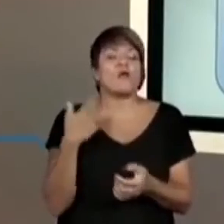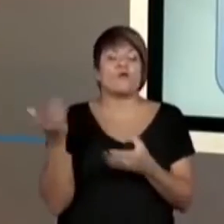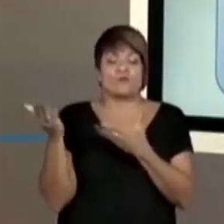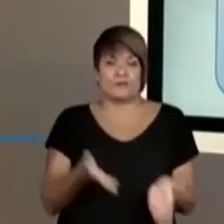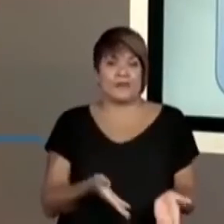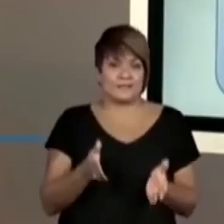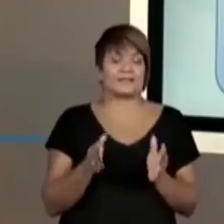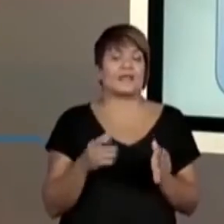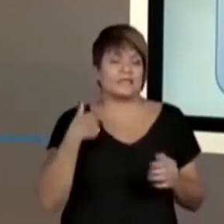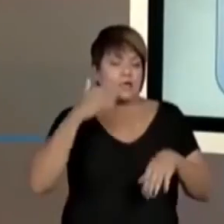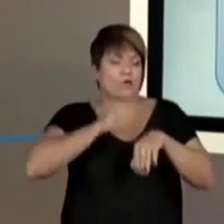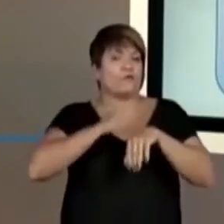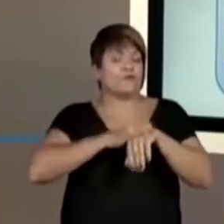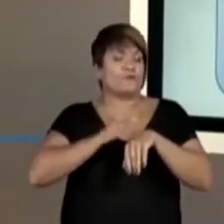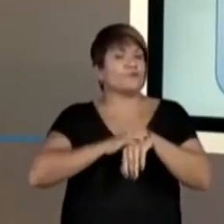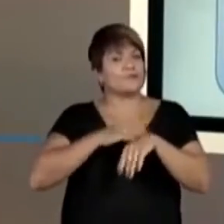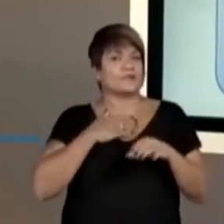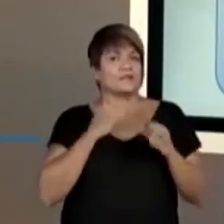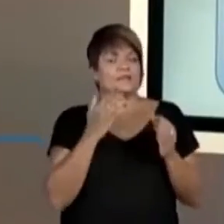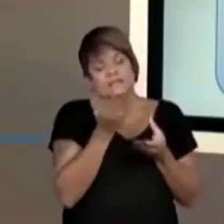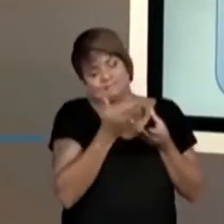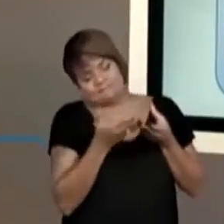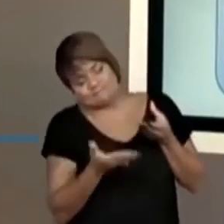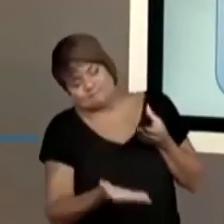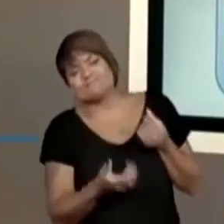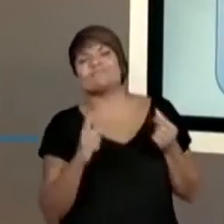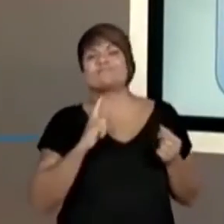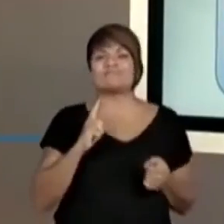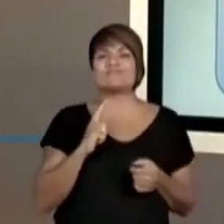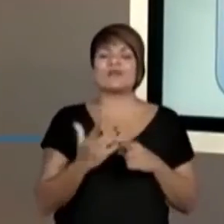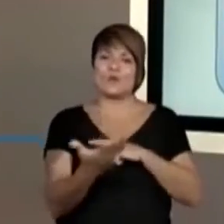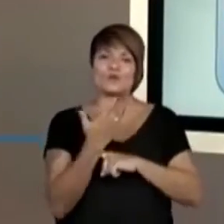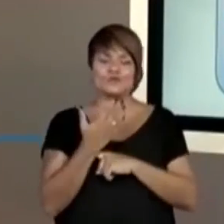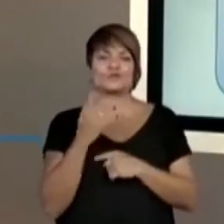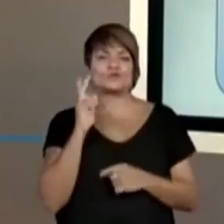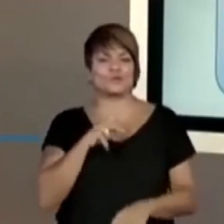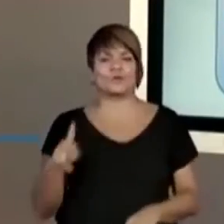almanac que eu construí aí com a ajuda dos professores dessa nossa sequência aí.